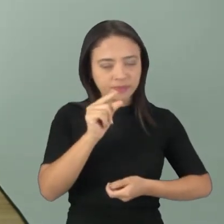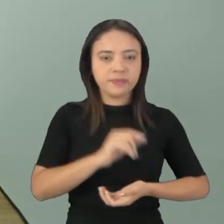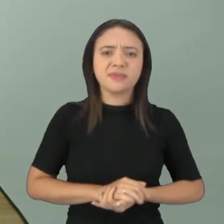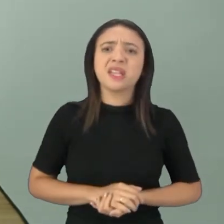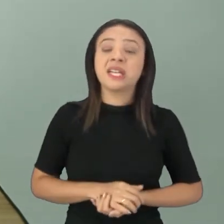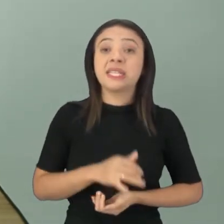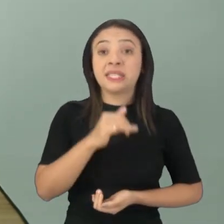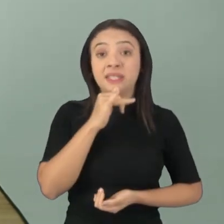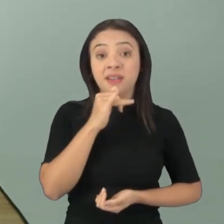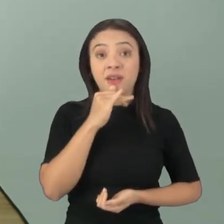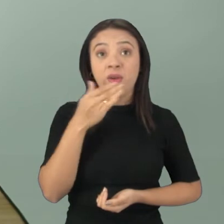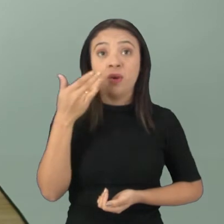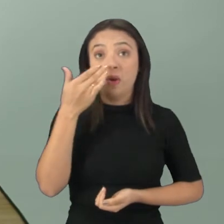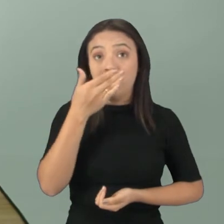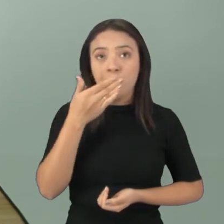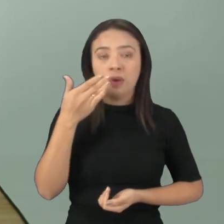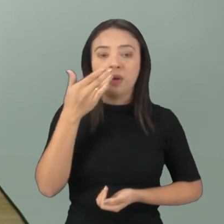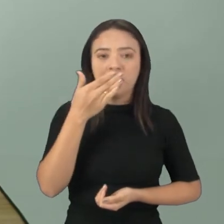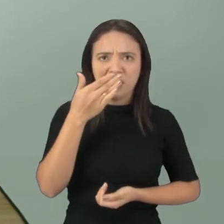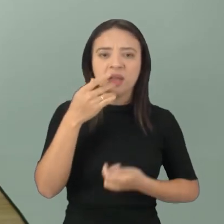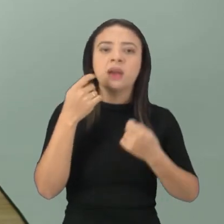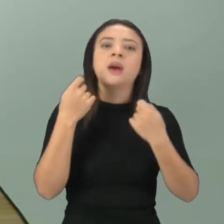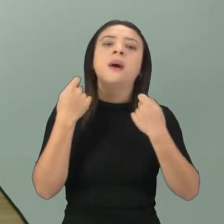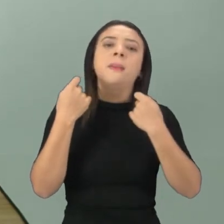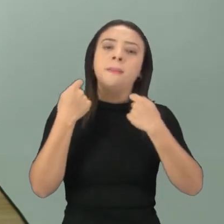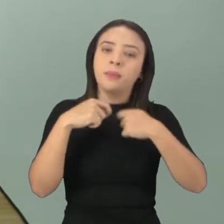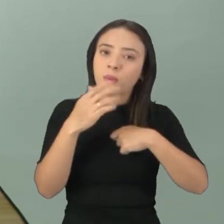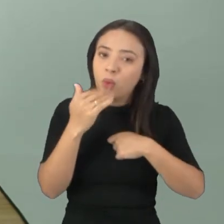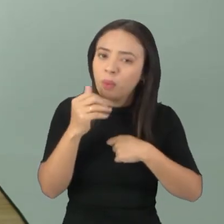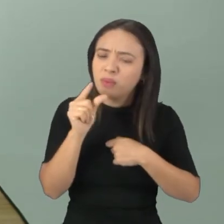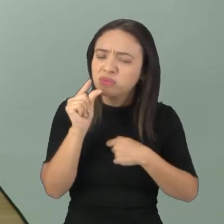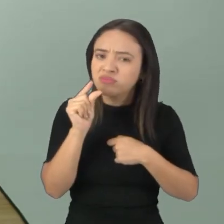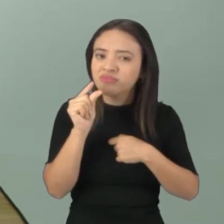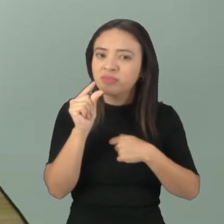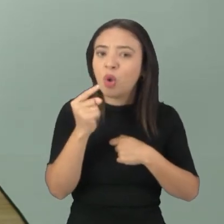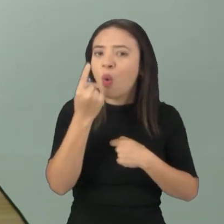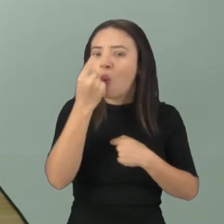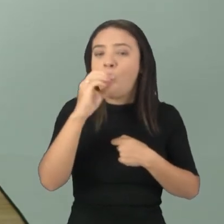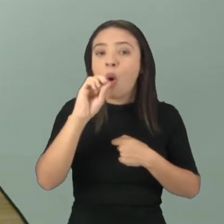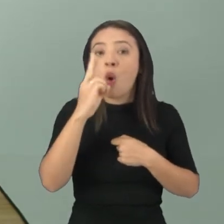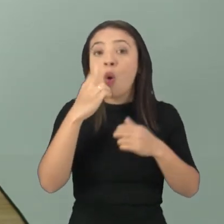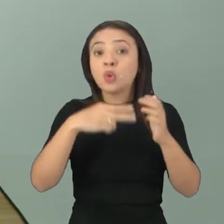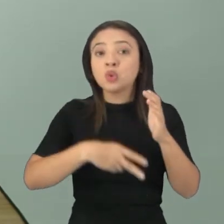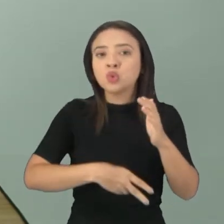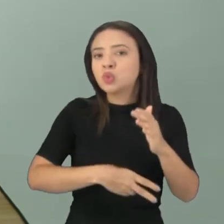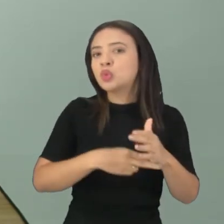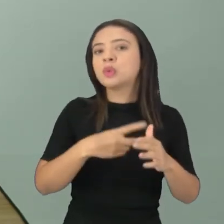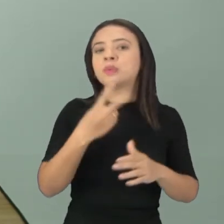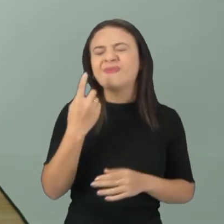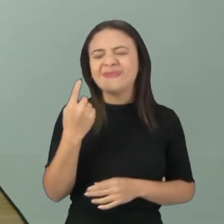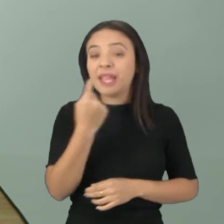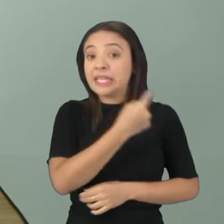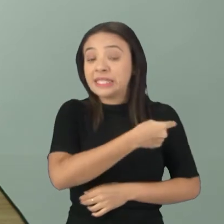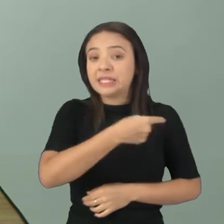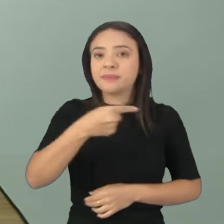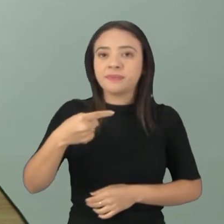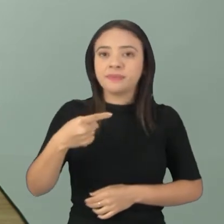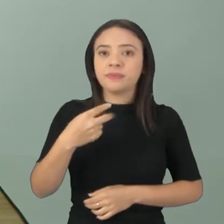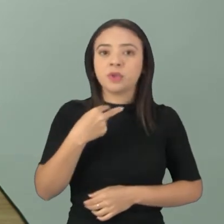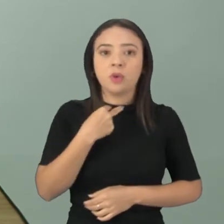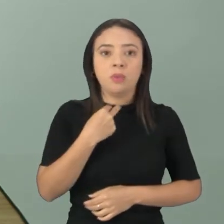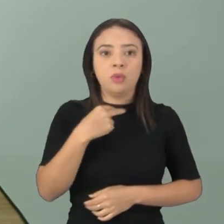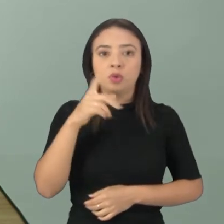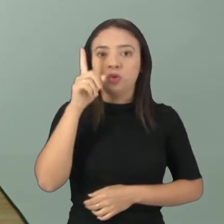açúcar, consumido bem menor mesmo. De preferência, uma ou duas vezes por semana, tá? Não